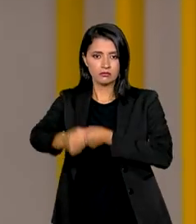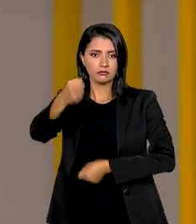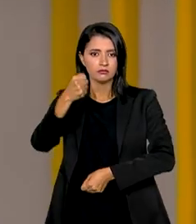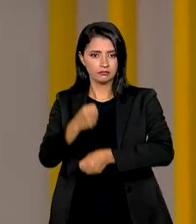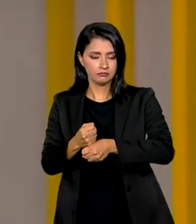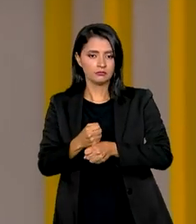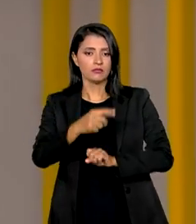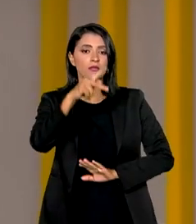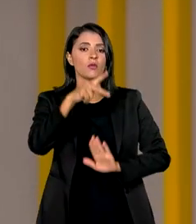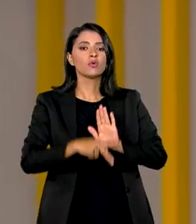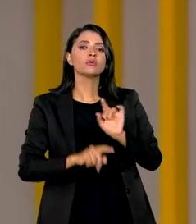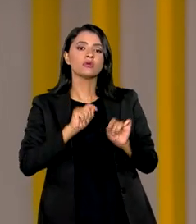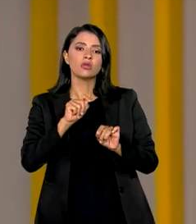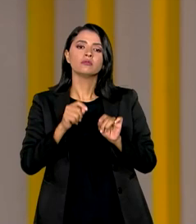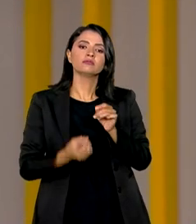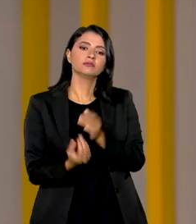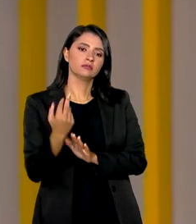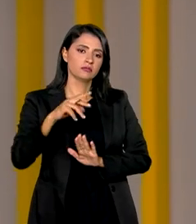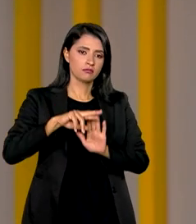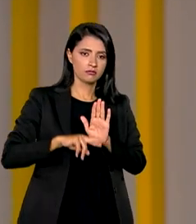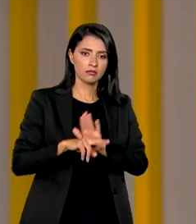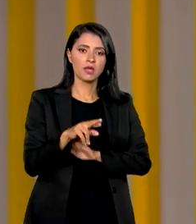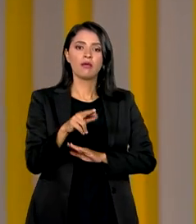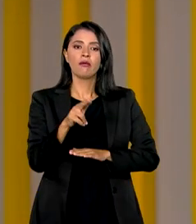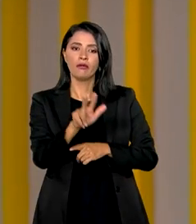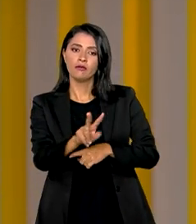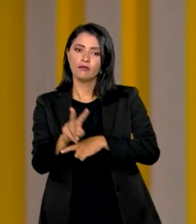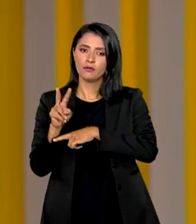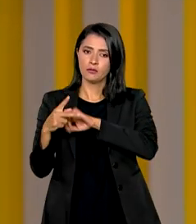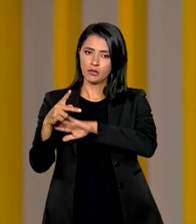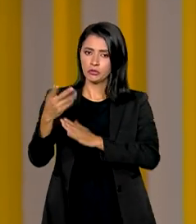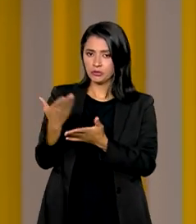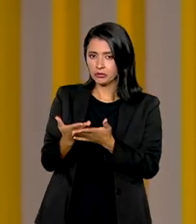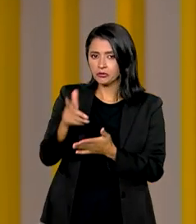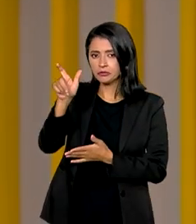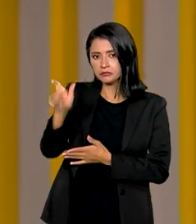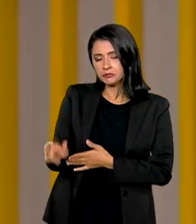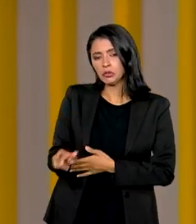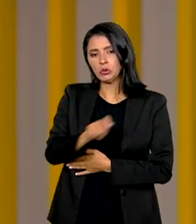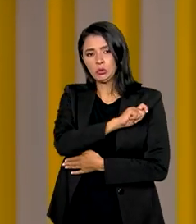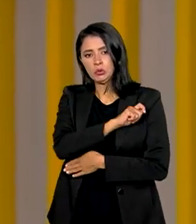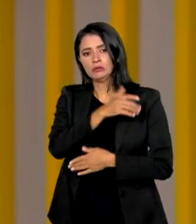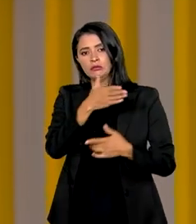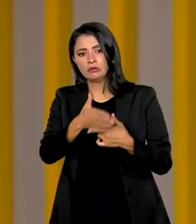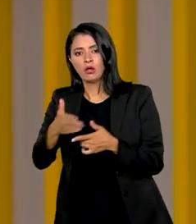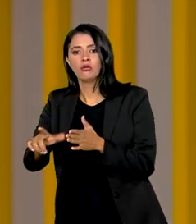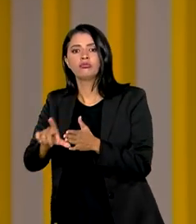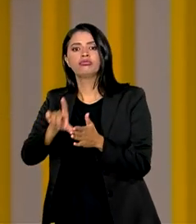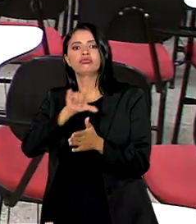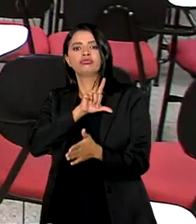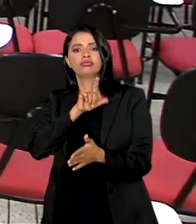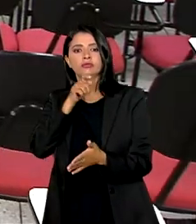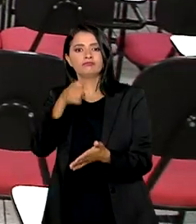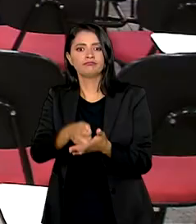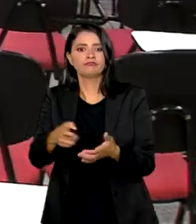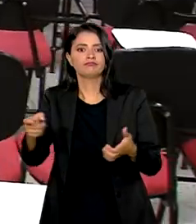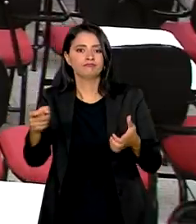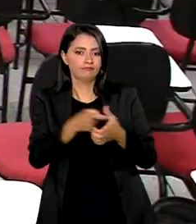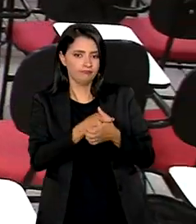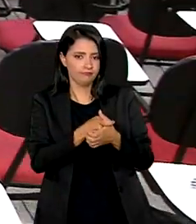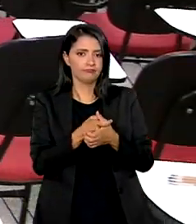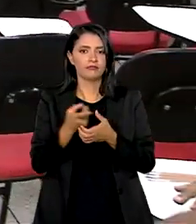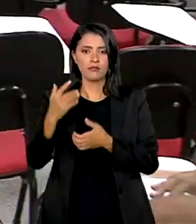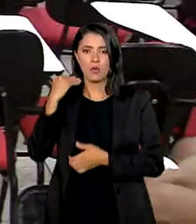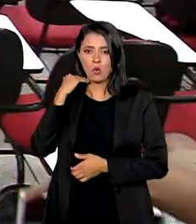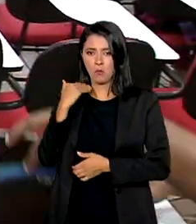O projeto é para regularizar o financiamento estudantil de quem está com parcelas em atraso. Os bancos